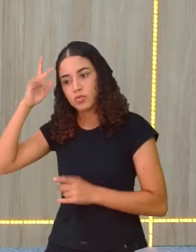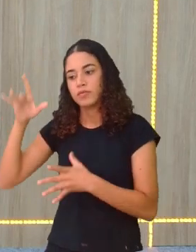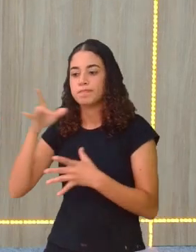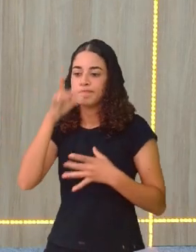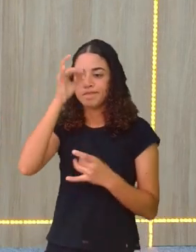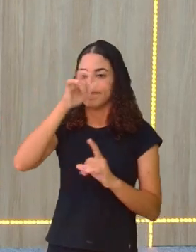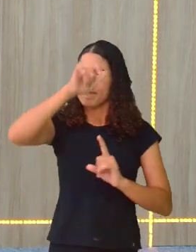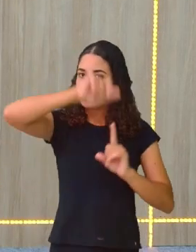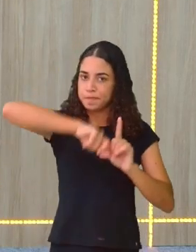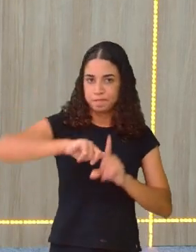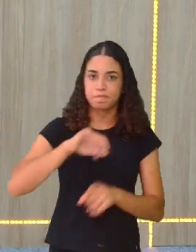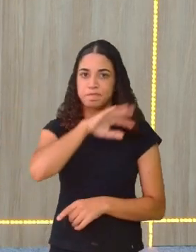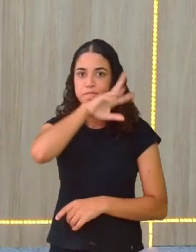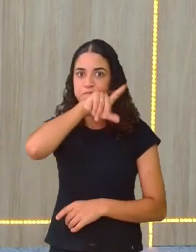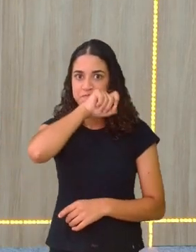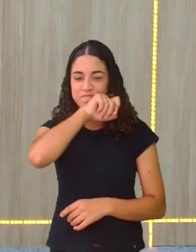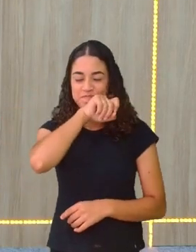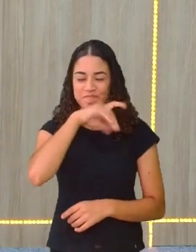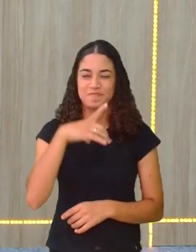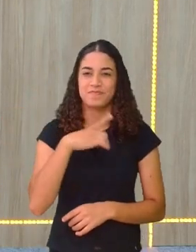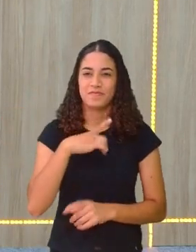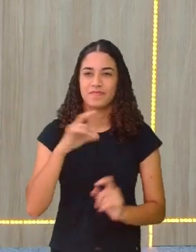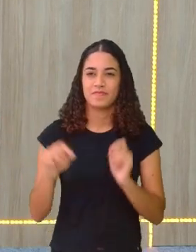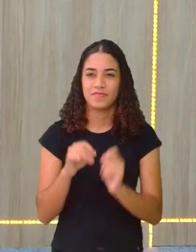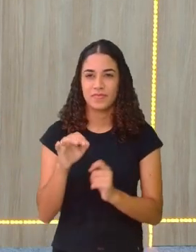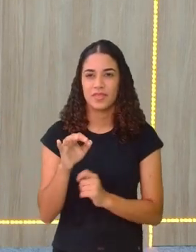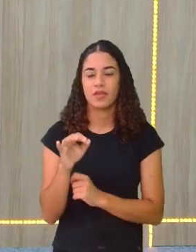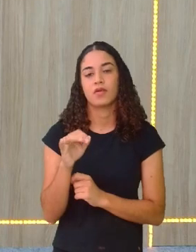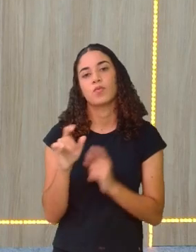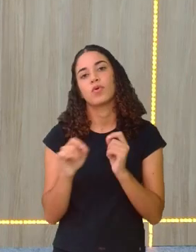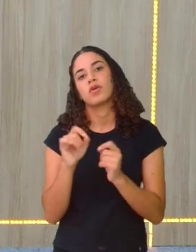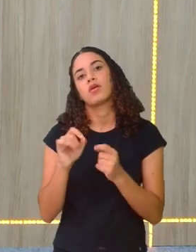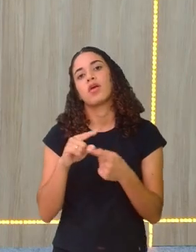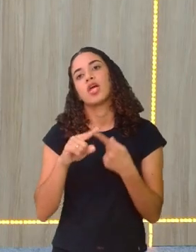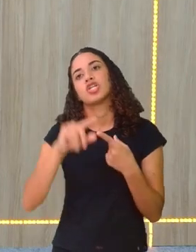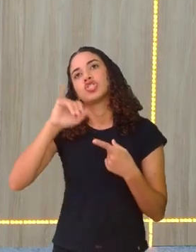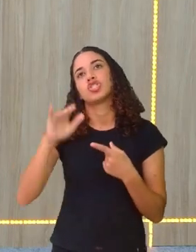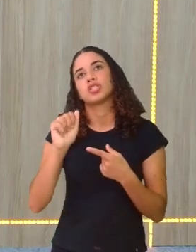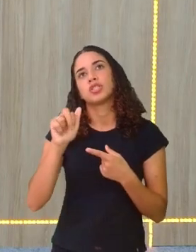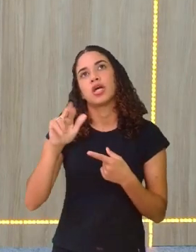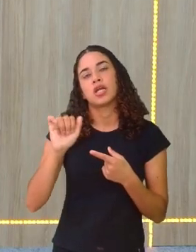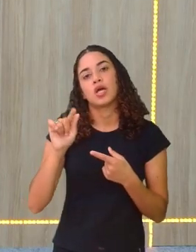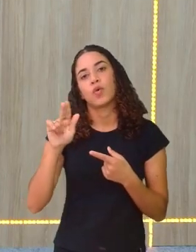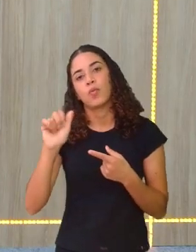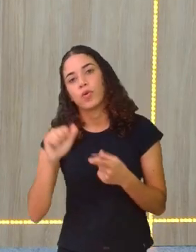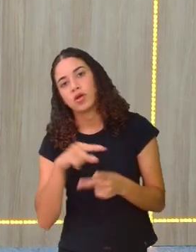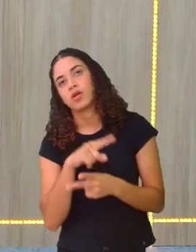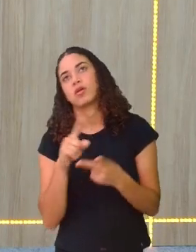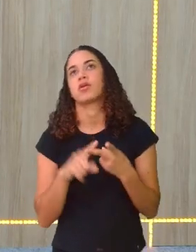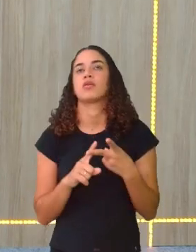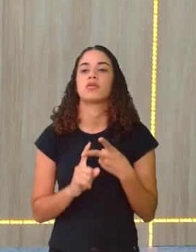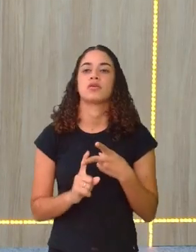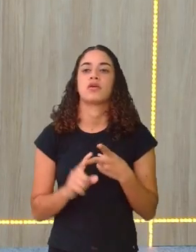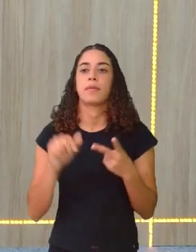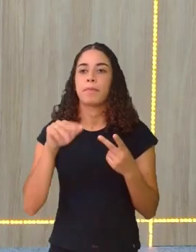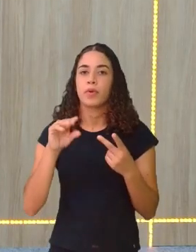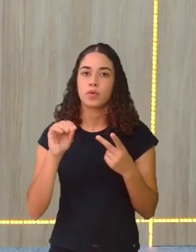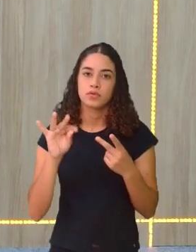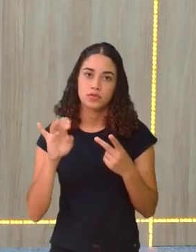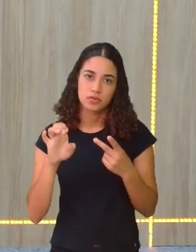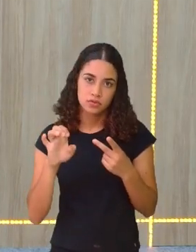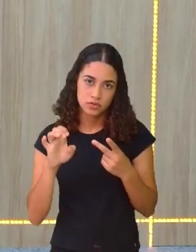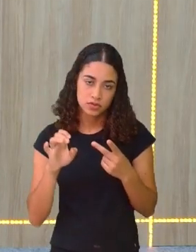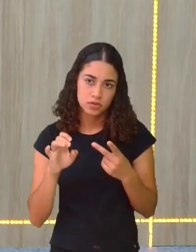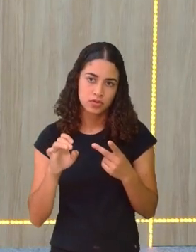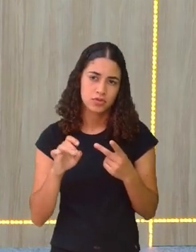vestidas de animais. Então, tem os fantásticos, como Jaraguá, a morte, o boi. Que o boi, ele fica, ele